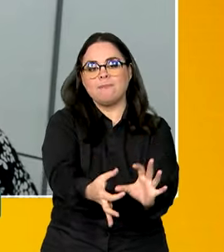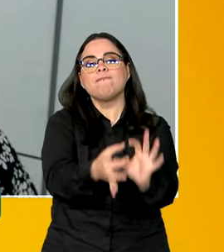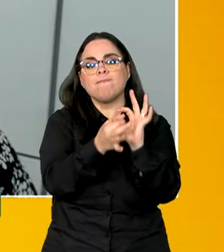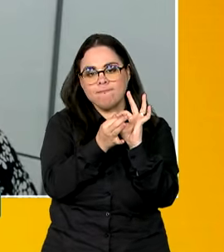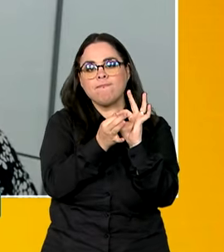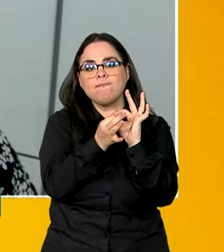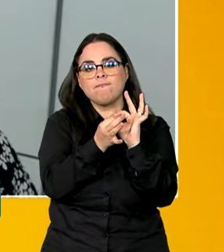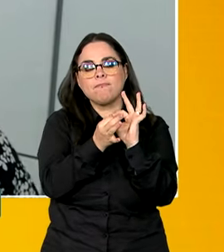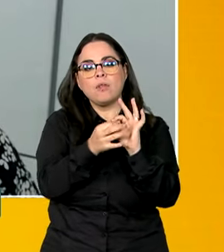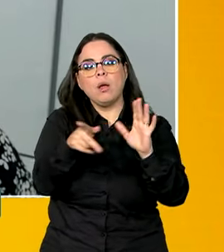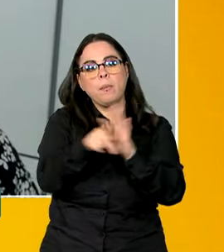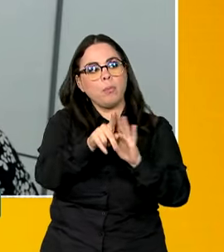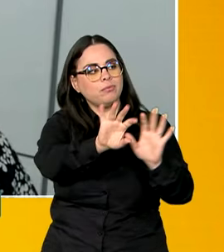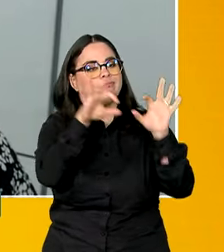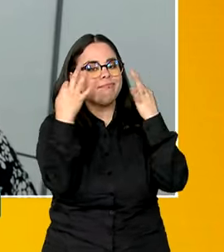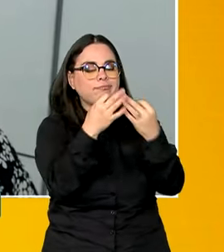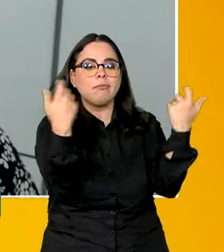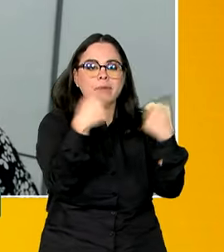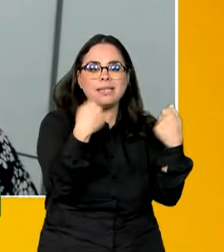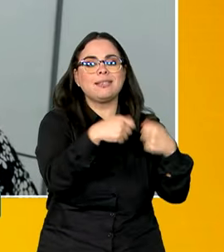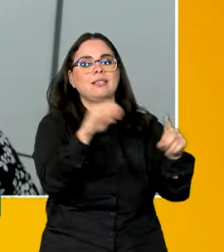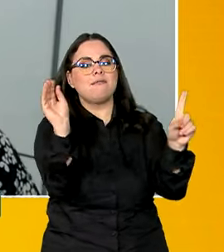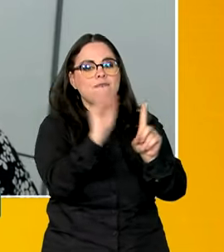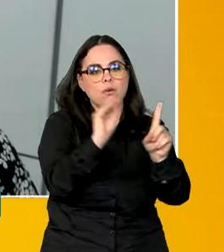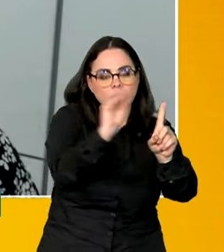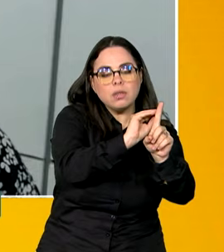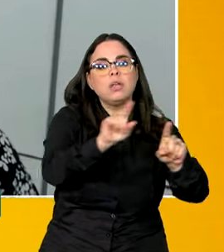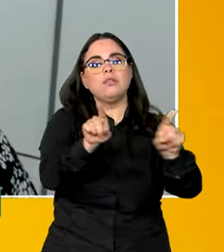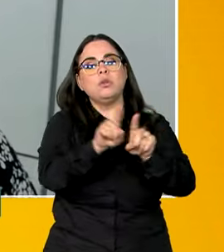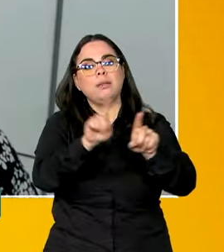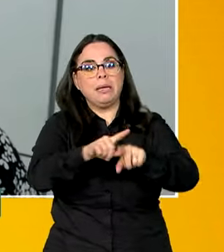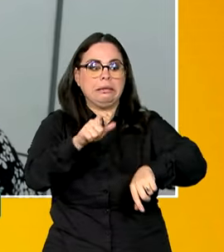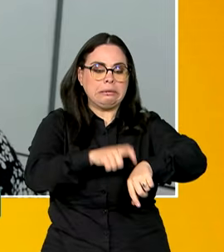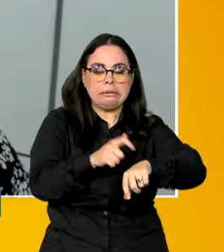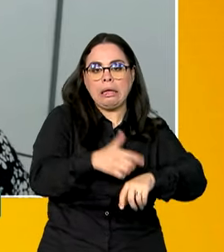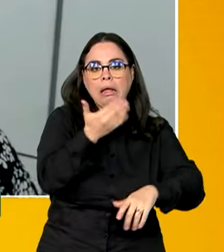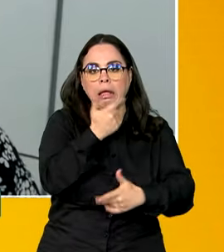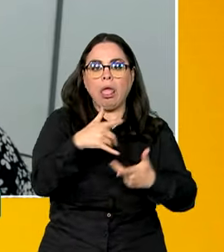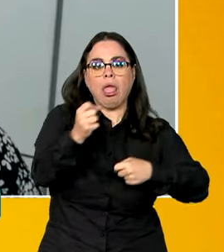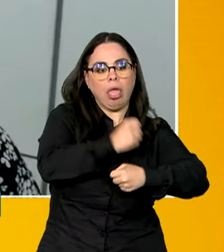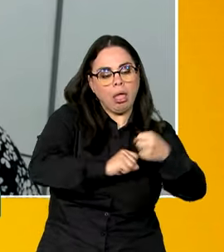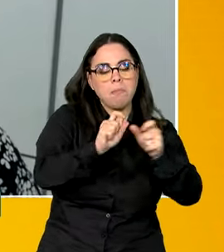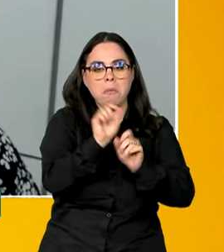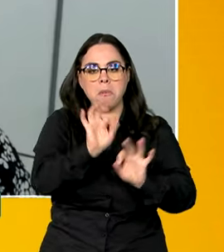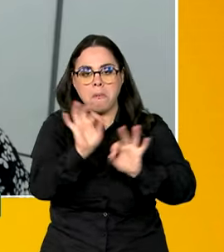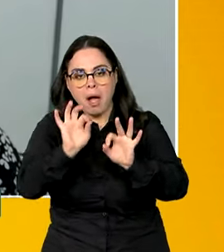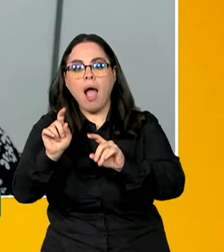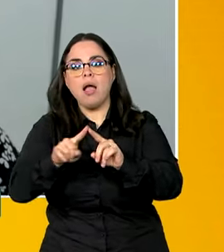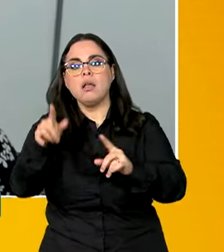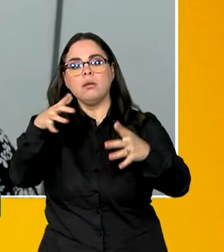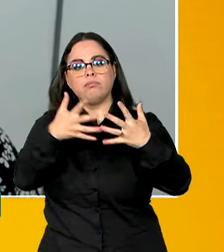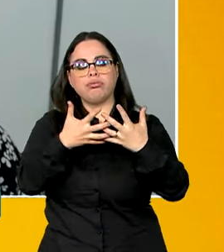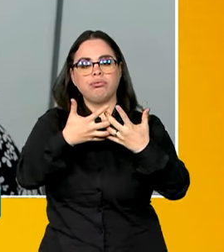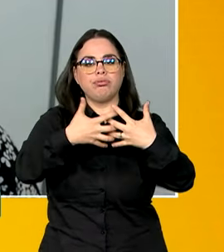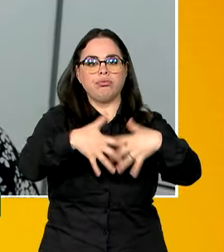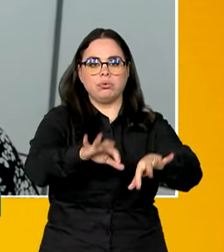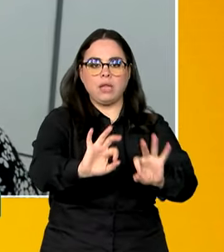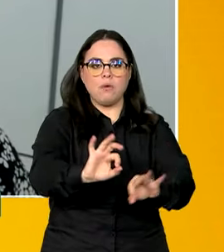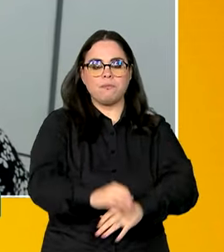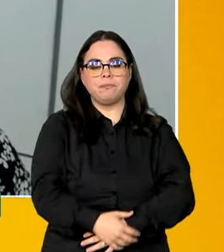necessitando, que tinham mais vulnerabilizadas, que não tinham tempo para fazer suas refeições e foram se consolidando.